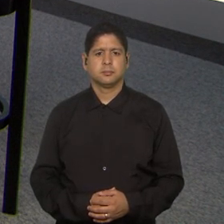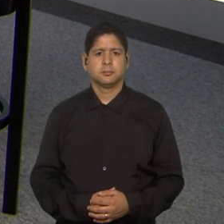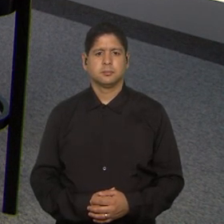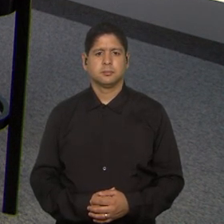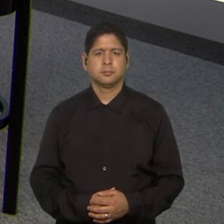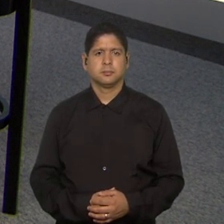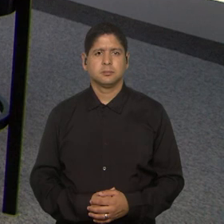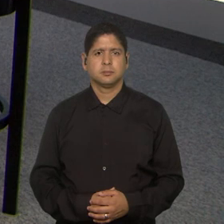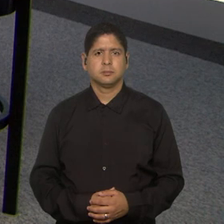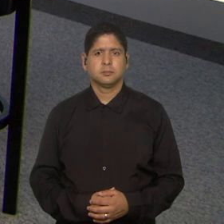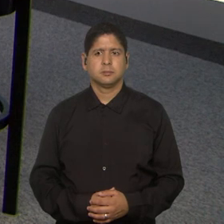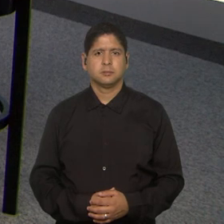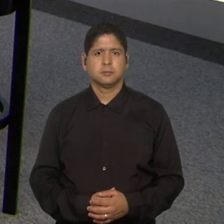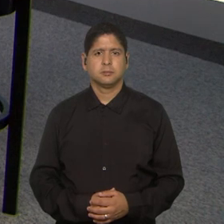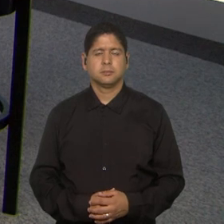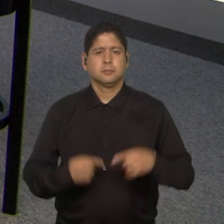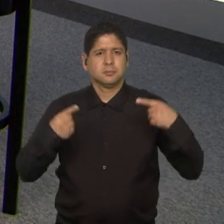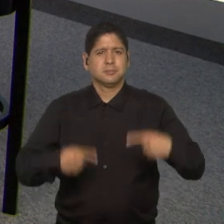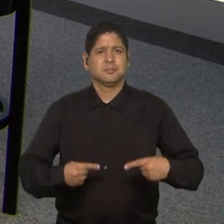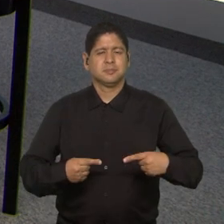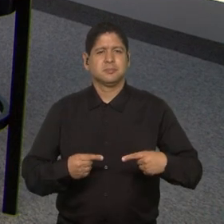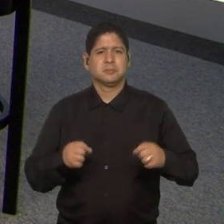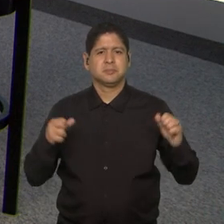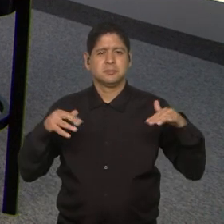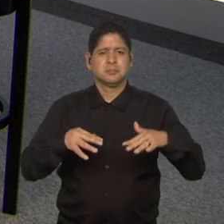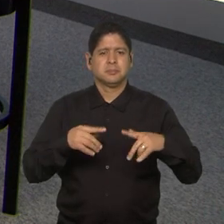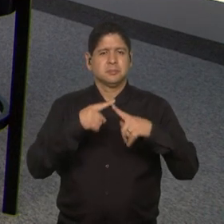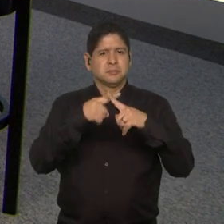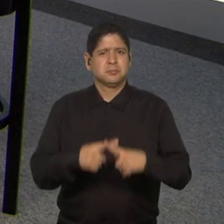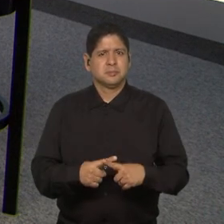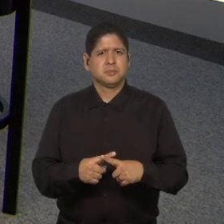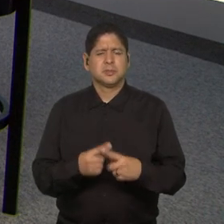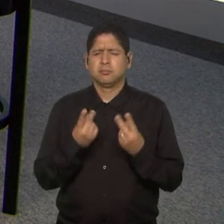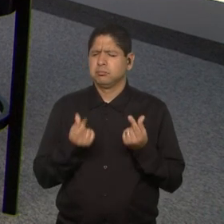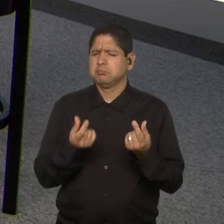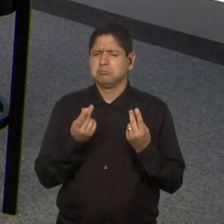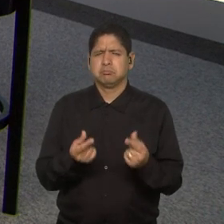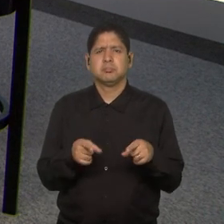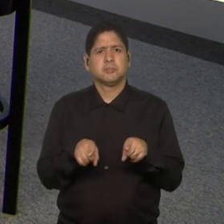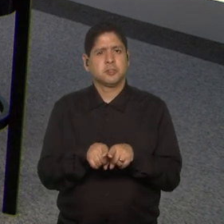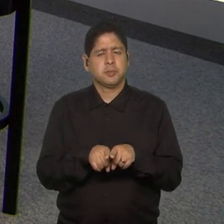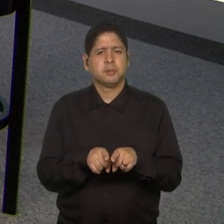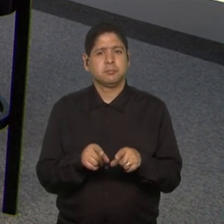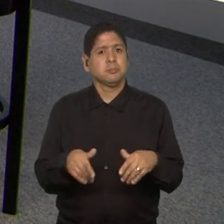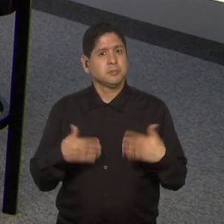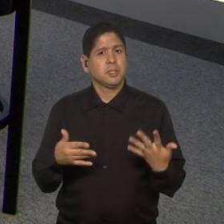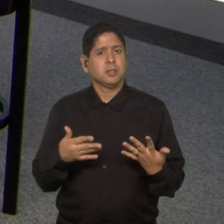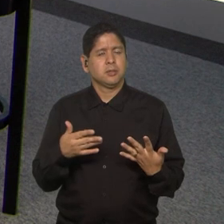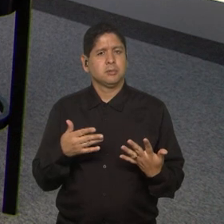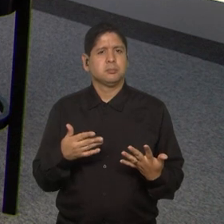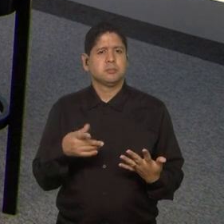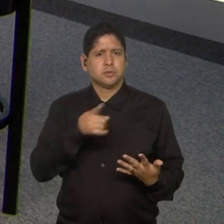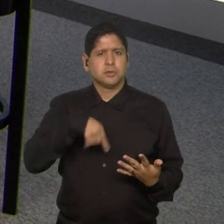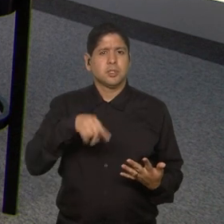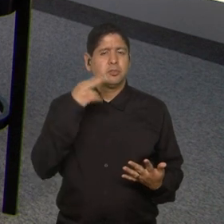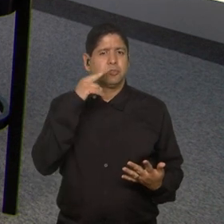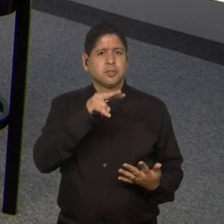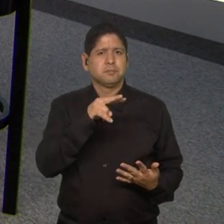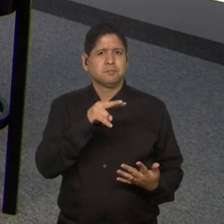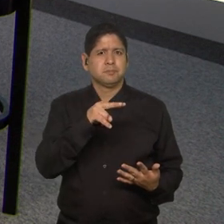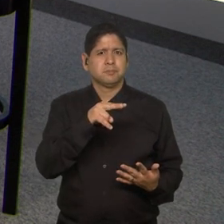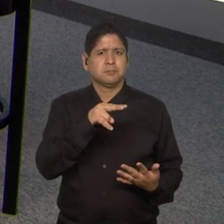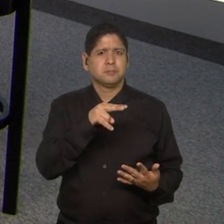disputando campeonatos e reunida durante bastante tempo. Então, essas são as visões que, assim, não existe